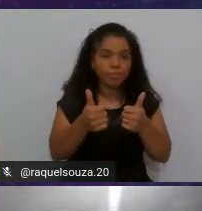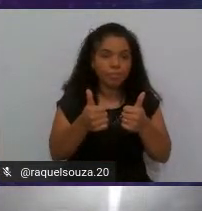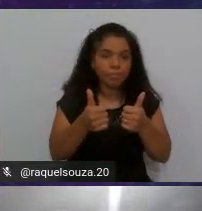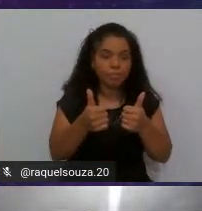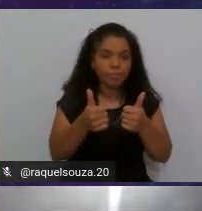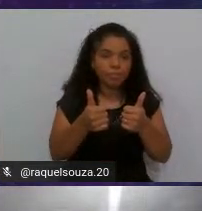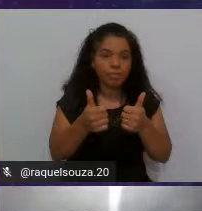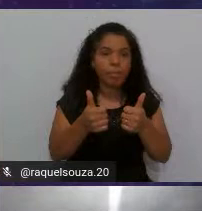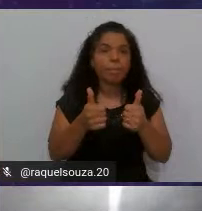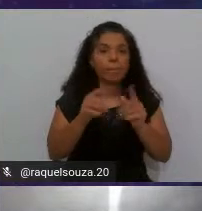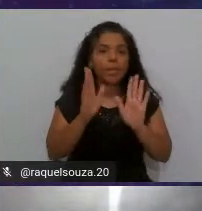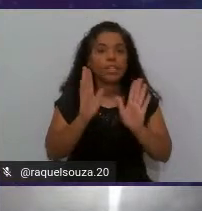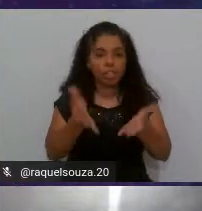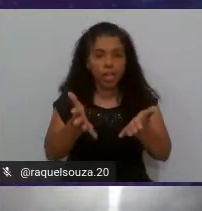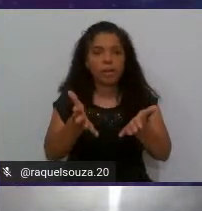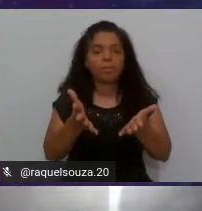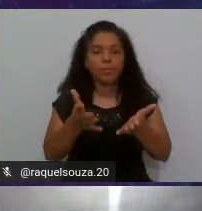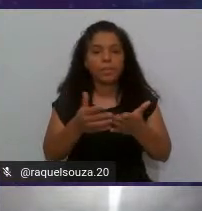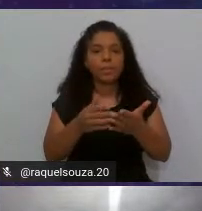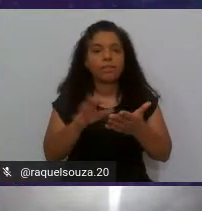ele já vai pegar